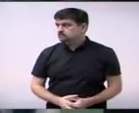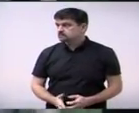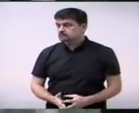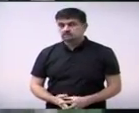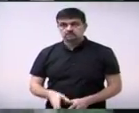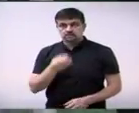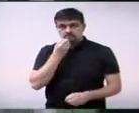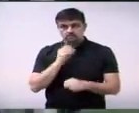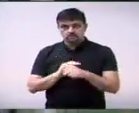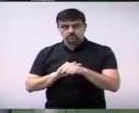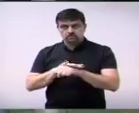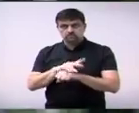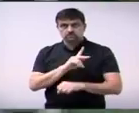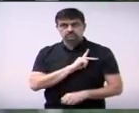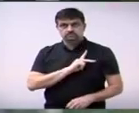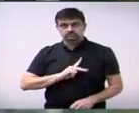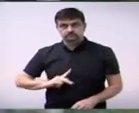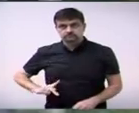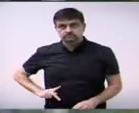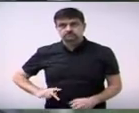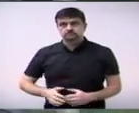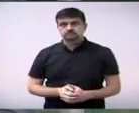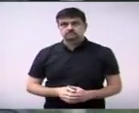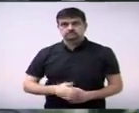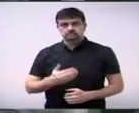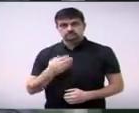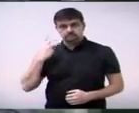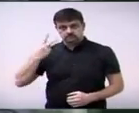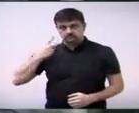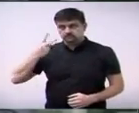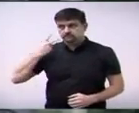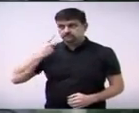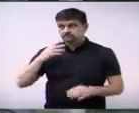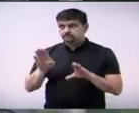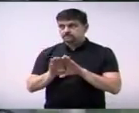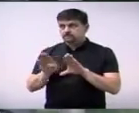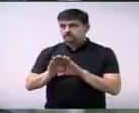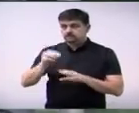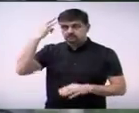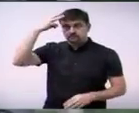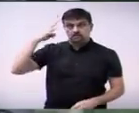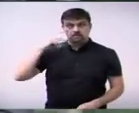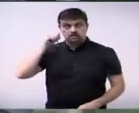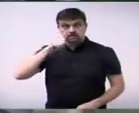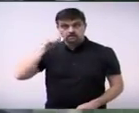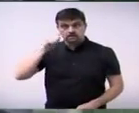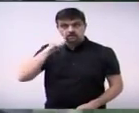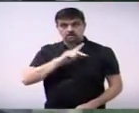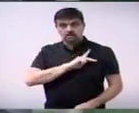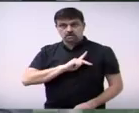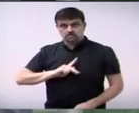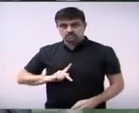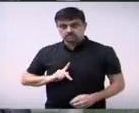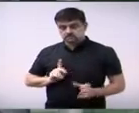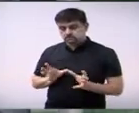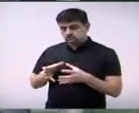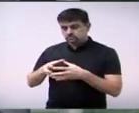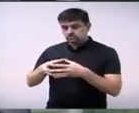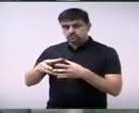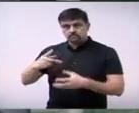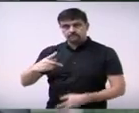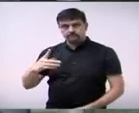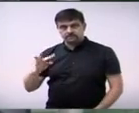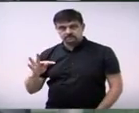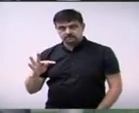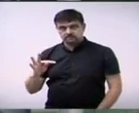Boa noite, senhor presidente, colegas vereadores, vereadora, meu presidente do Partido dos Trabalhadores,